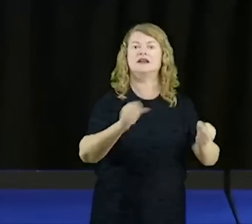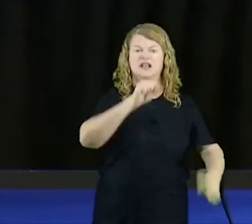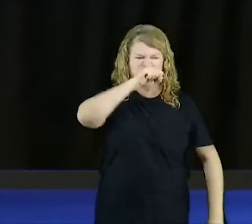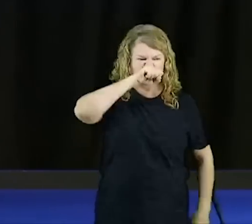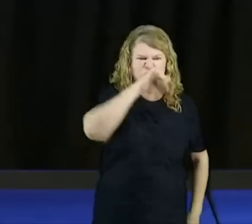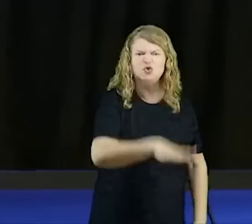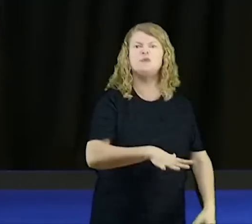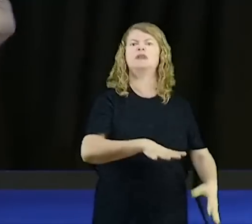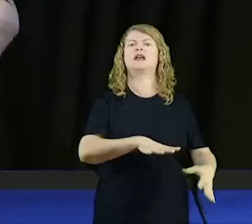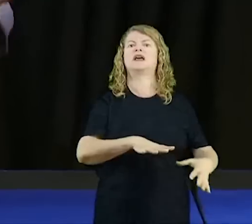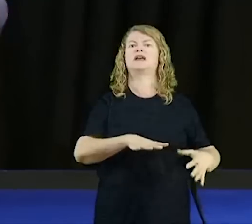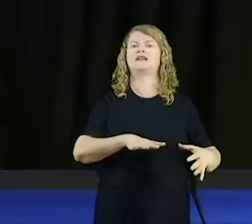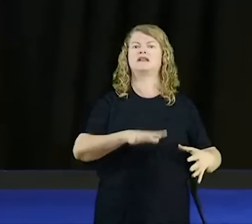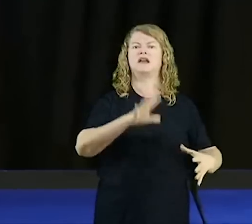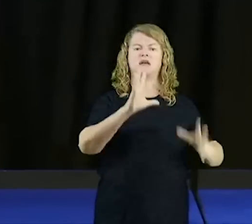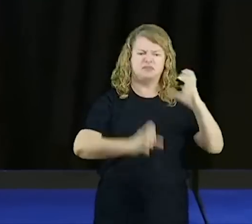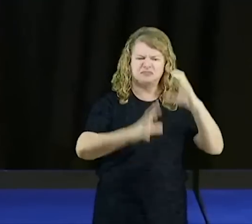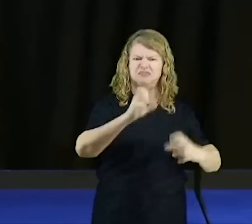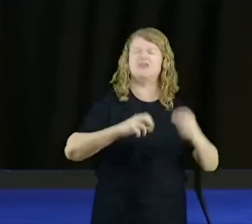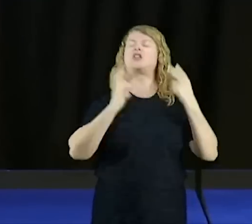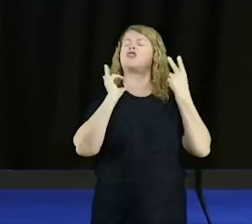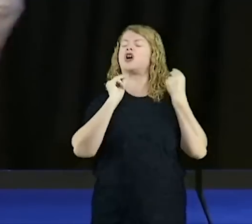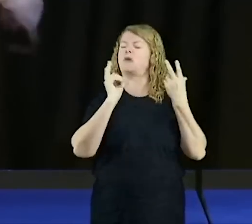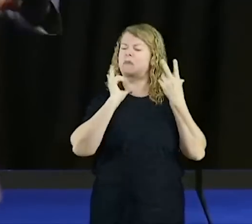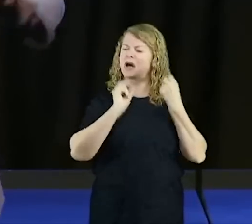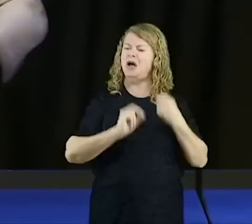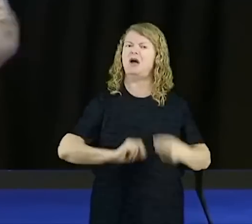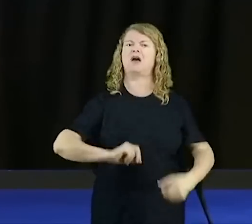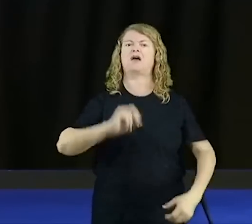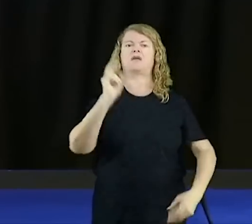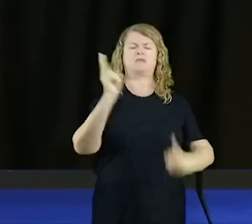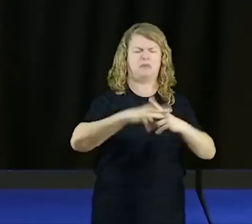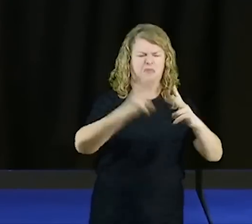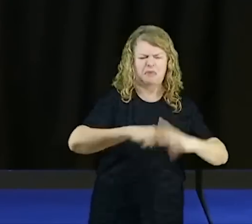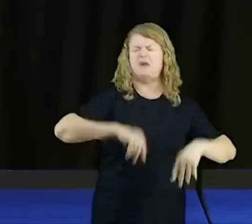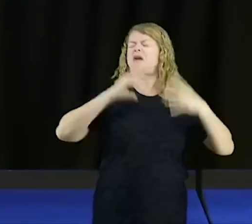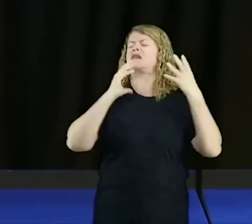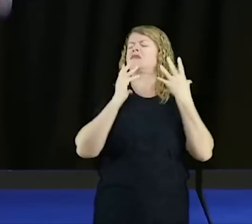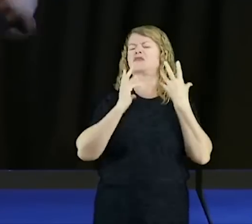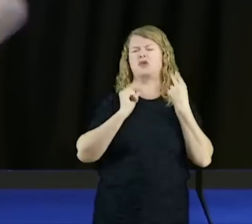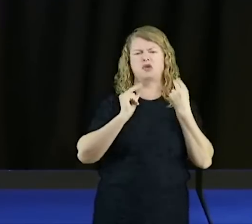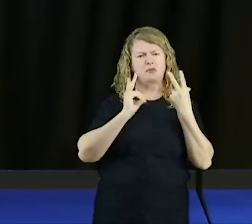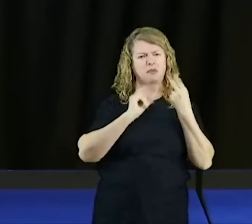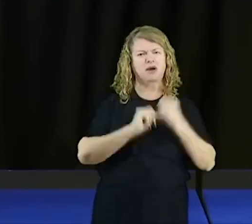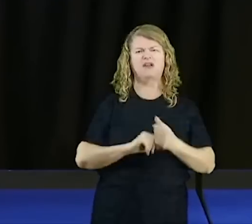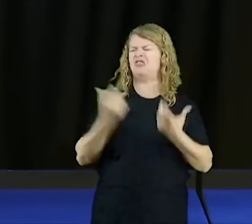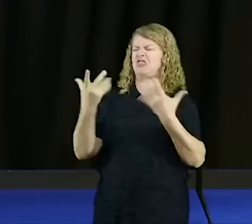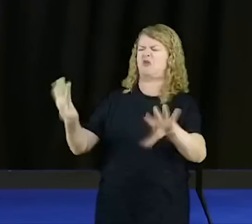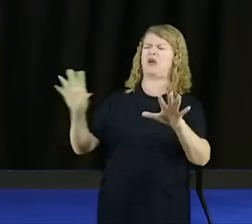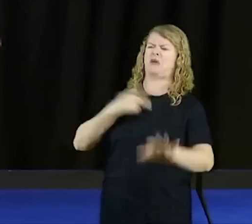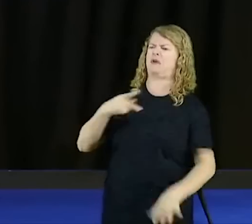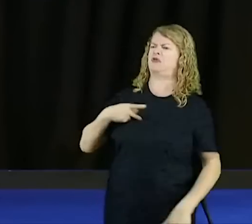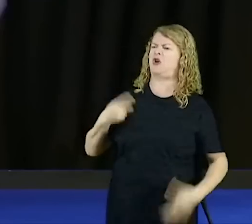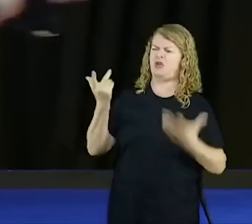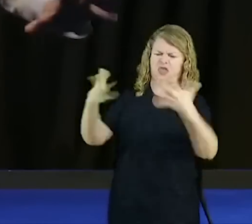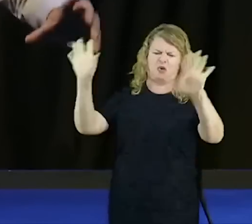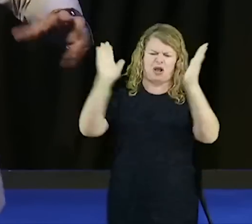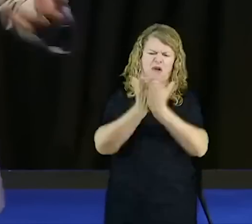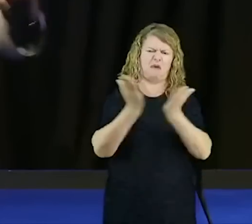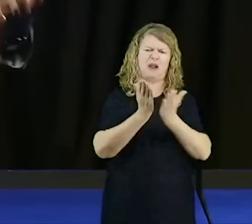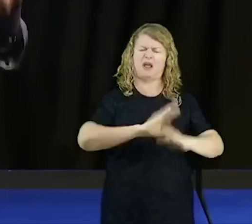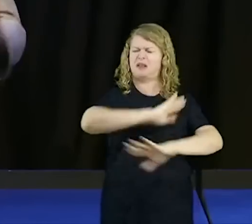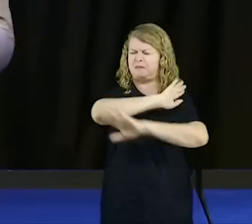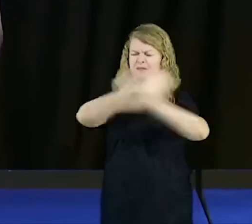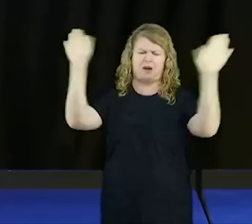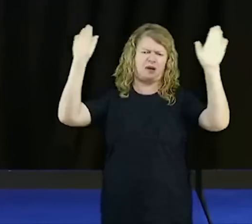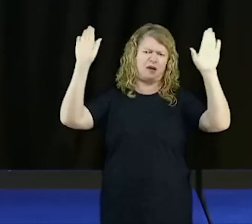E onde Jesus, não, não quero pastor, eu não quero uma célula, eu não quero gente de Deus, aqui na minha casa, na minha família, não pode ter crente. Pronto.